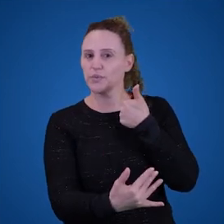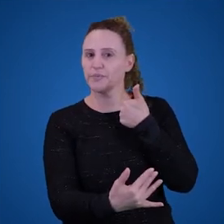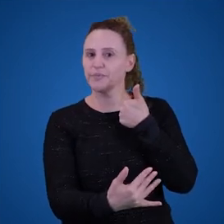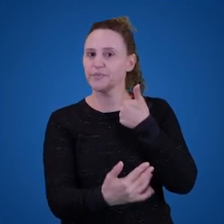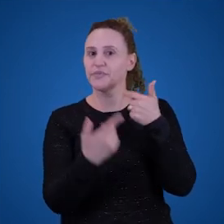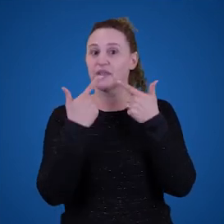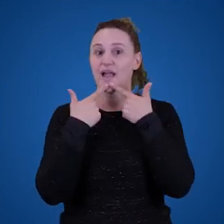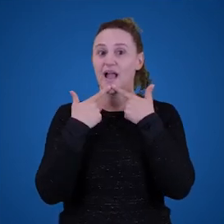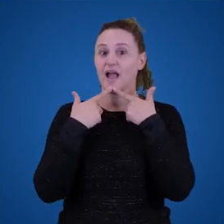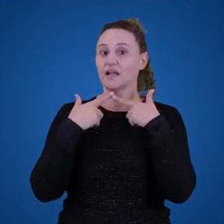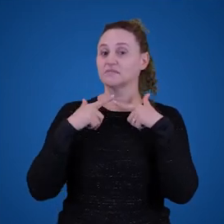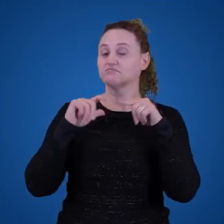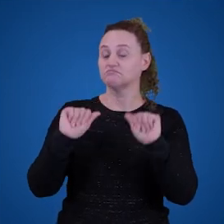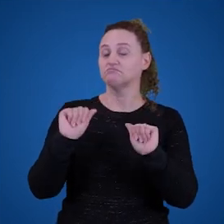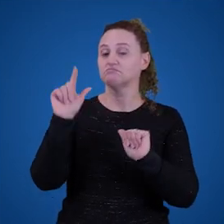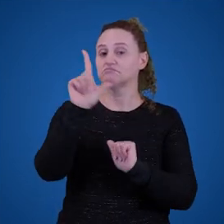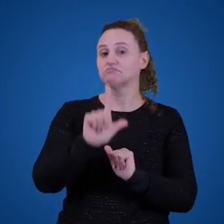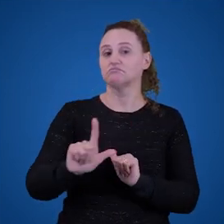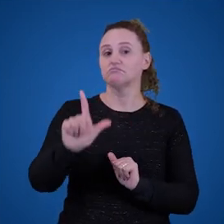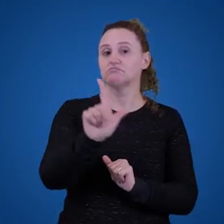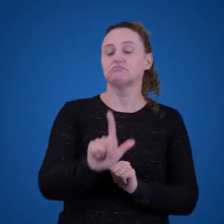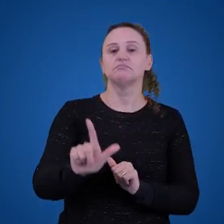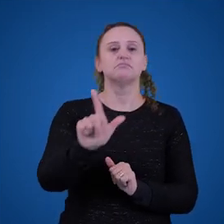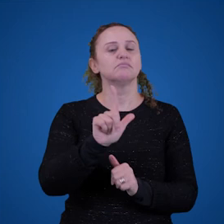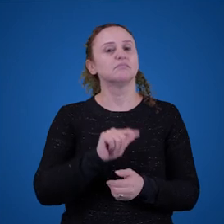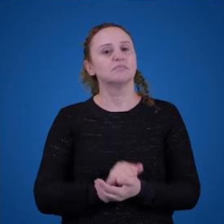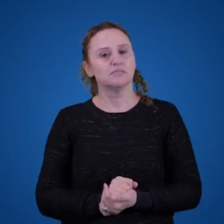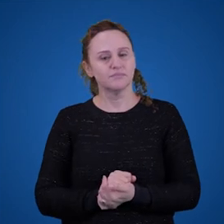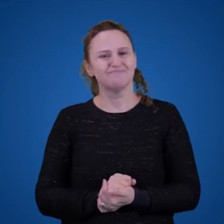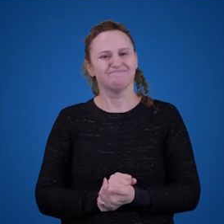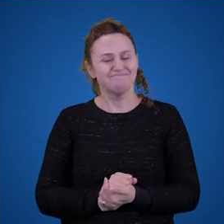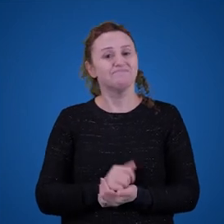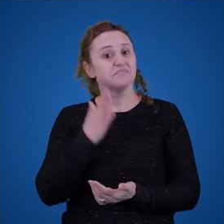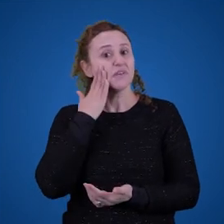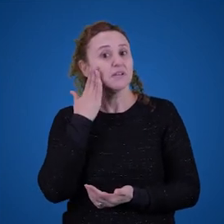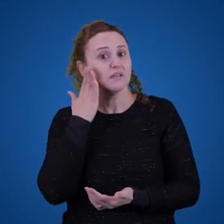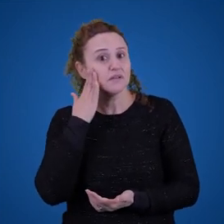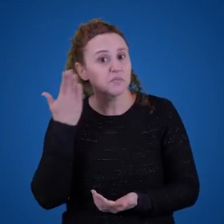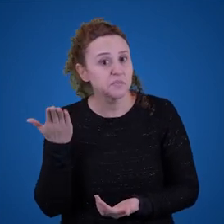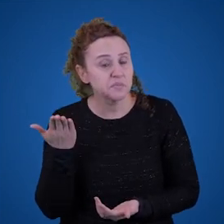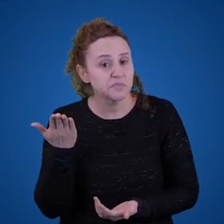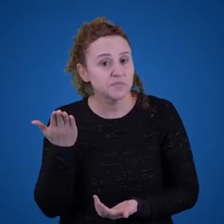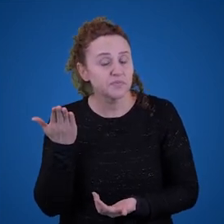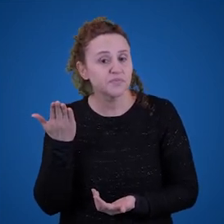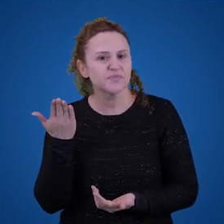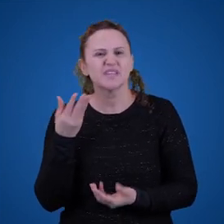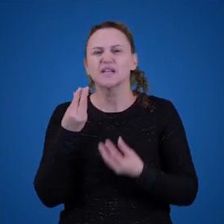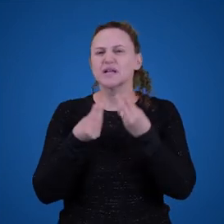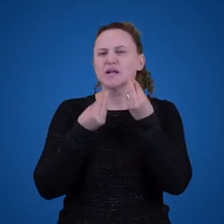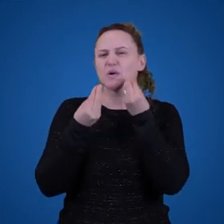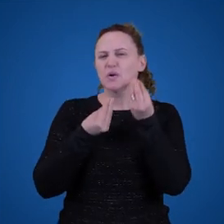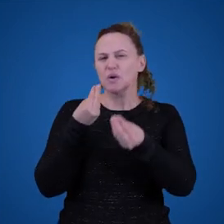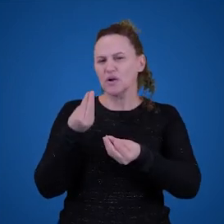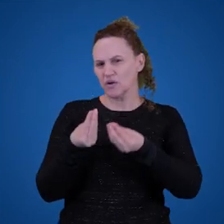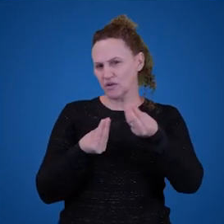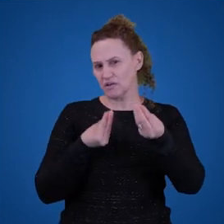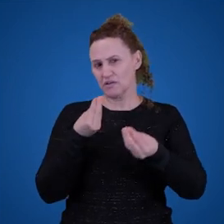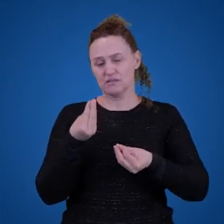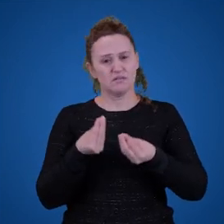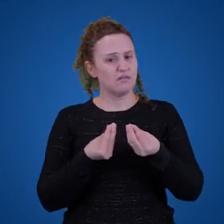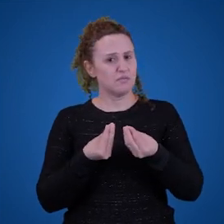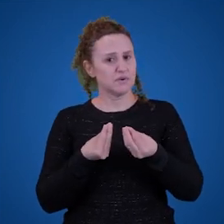Então, o nosso problema aqui é saber como o diabos a linguagem que está no discurso literário tem